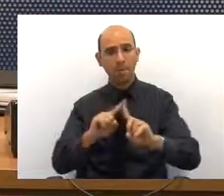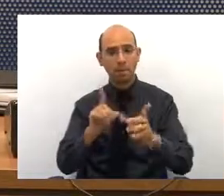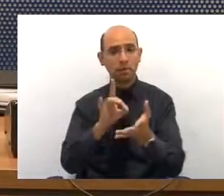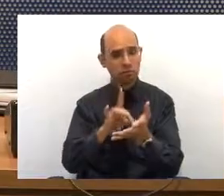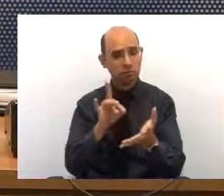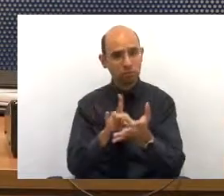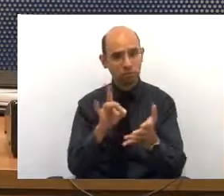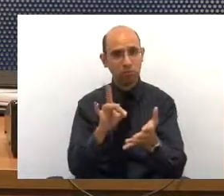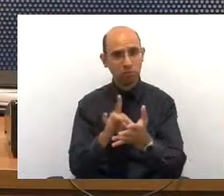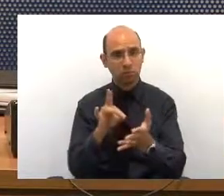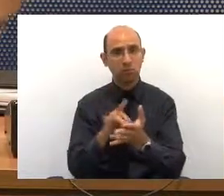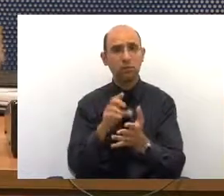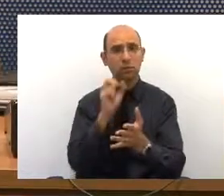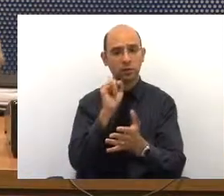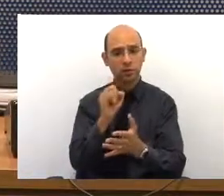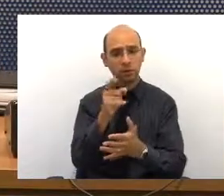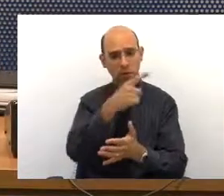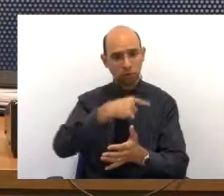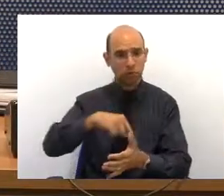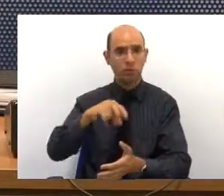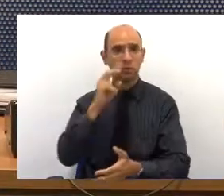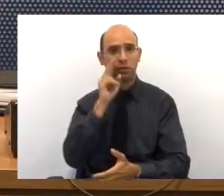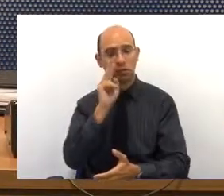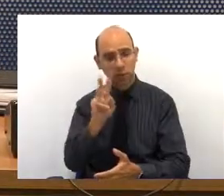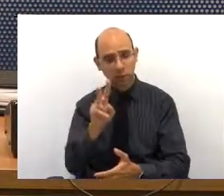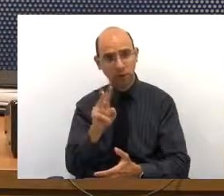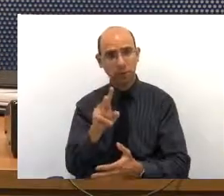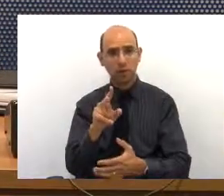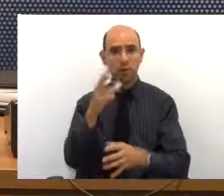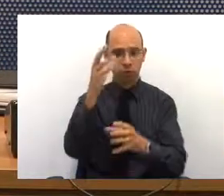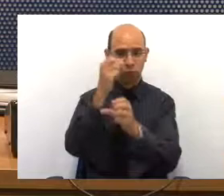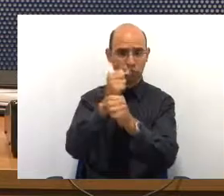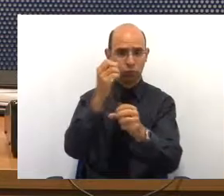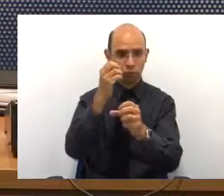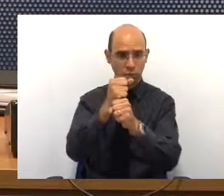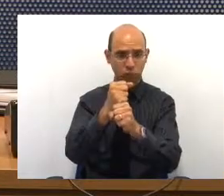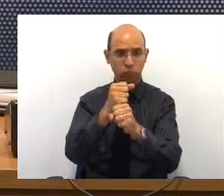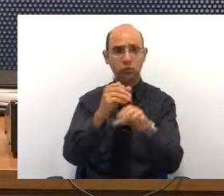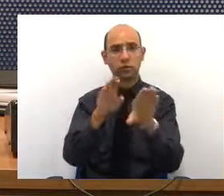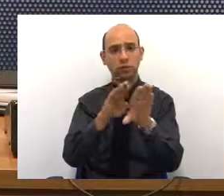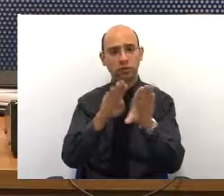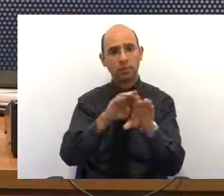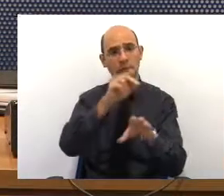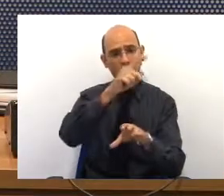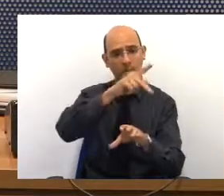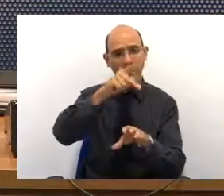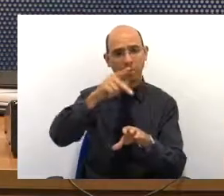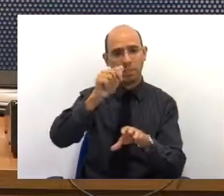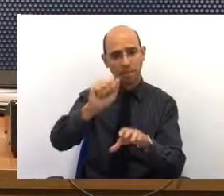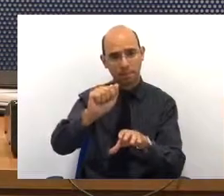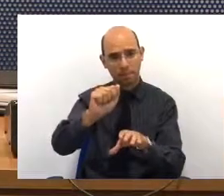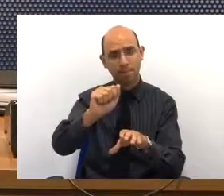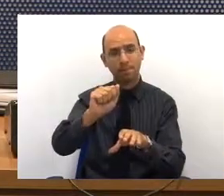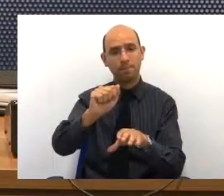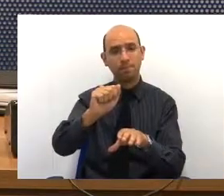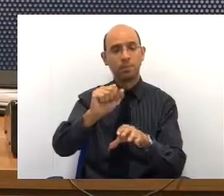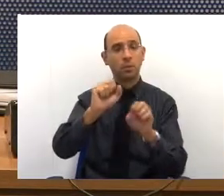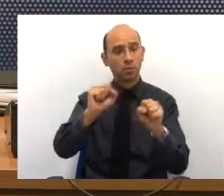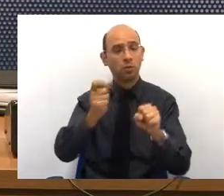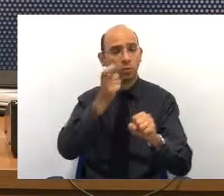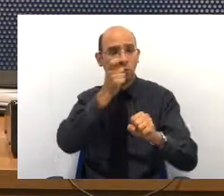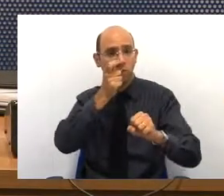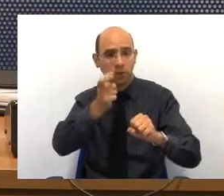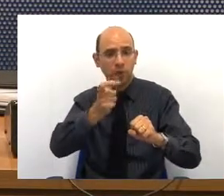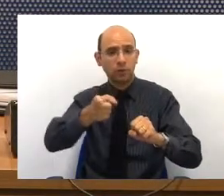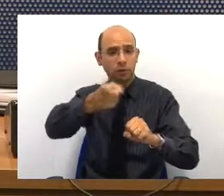olharem tanto o orçamento quanto o PPA, vocês vão ver que a gente